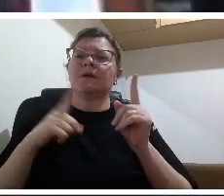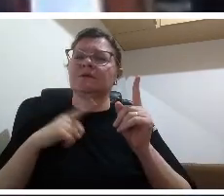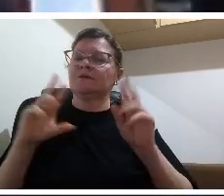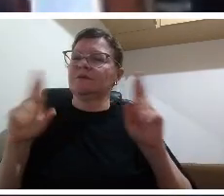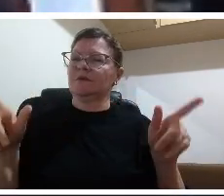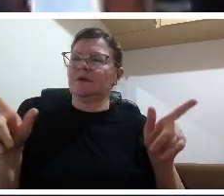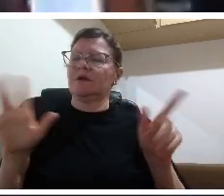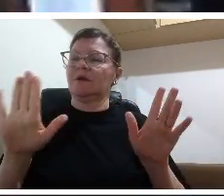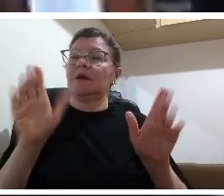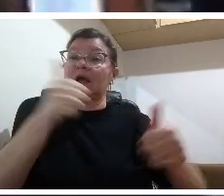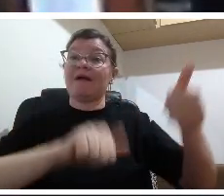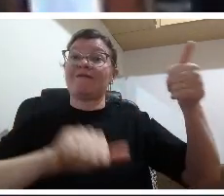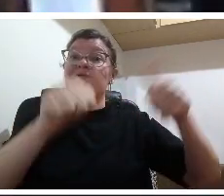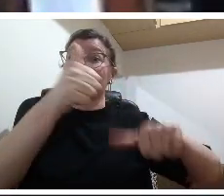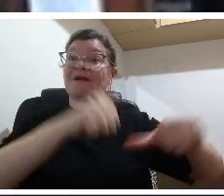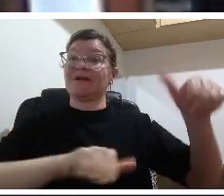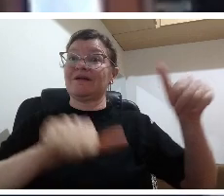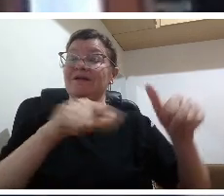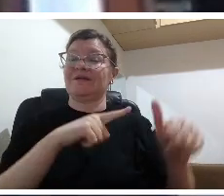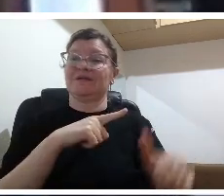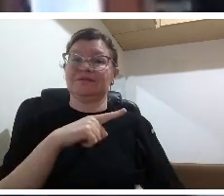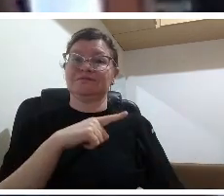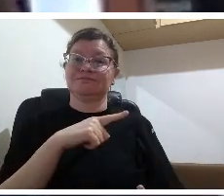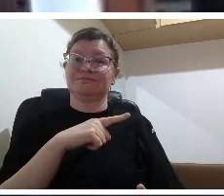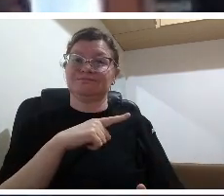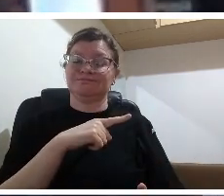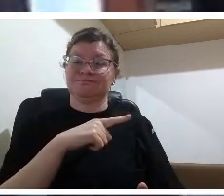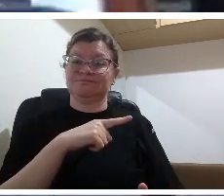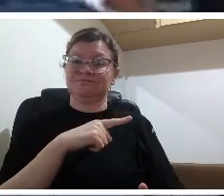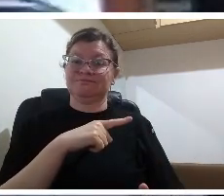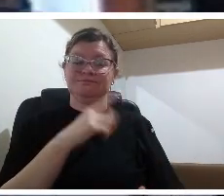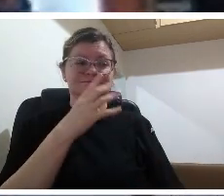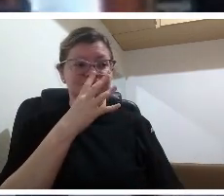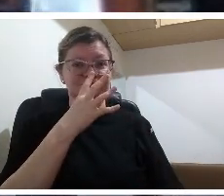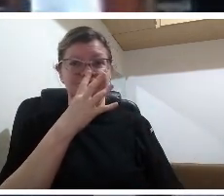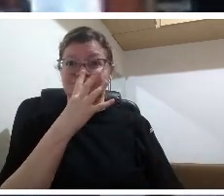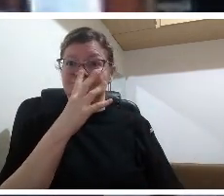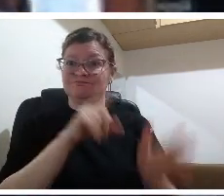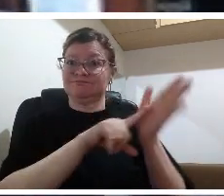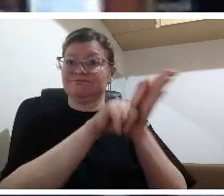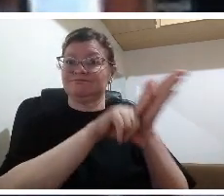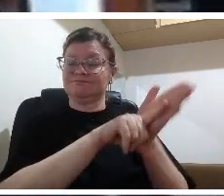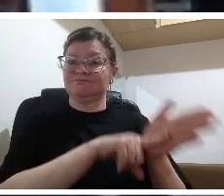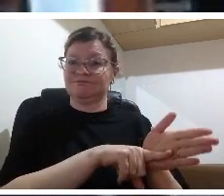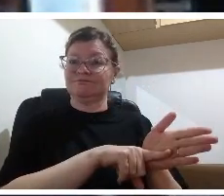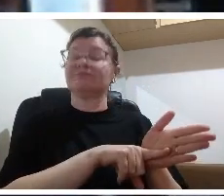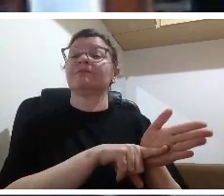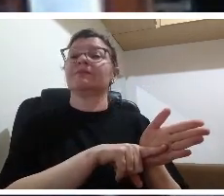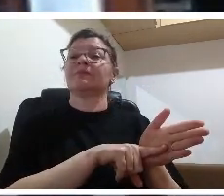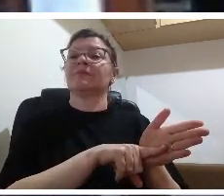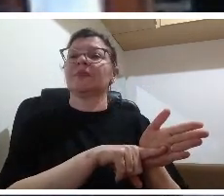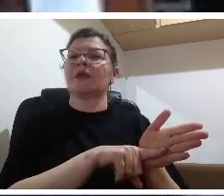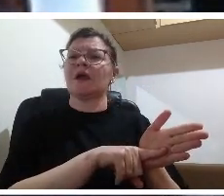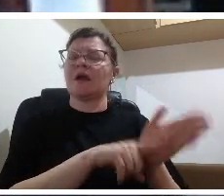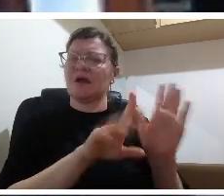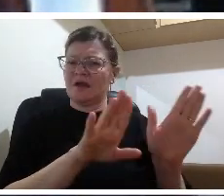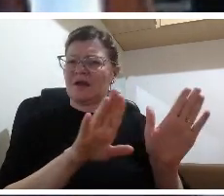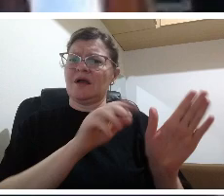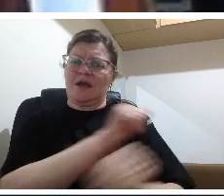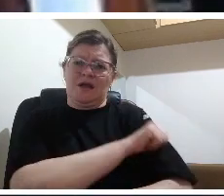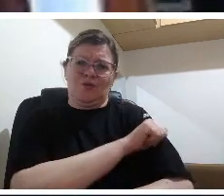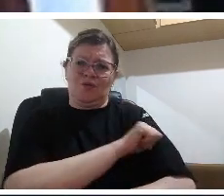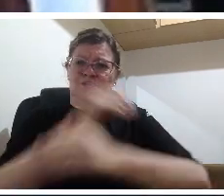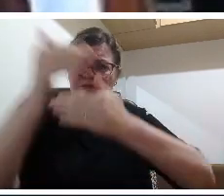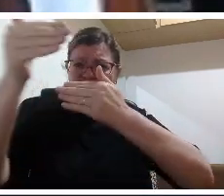conhecimento vai transmitir ao professor por escrito por fala aquilo que ele sabe ele vai provar e sabe ele não